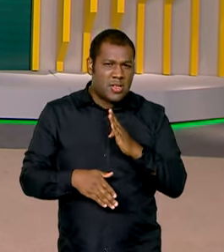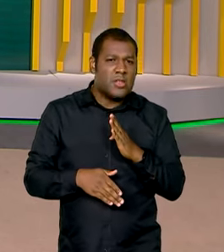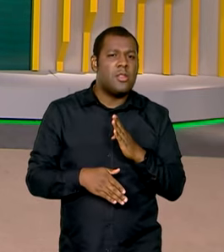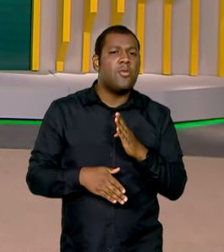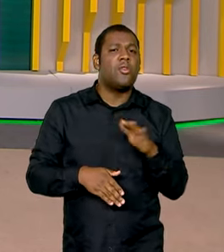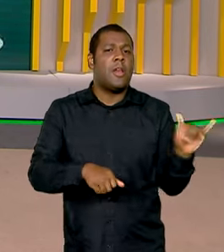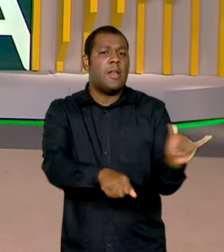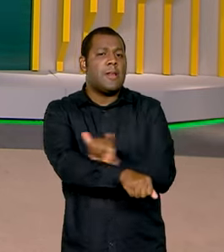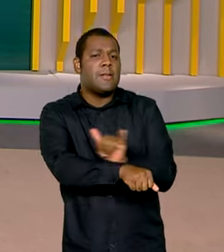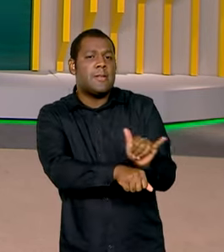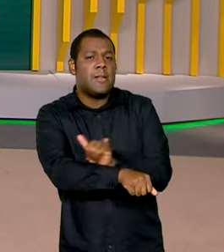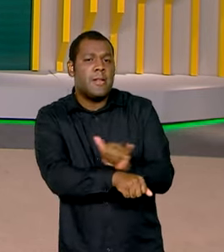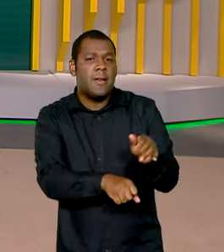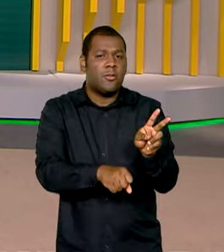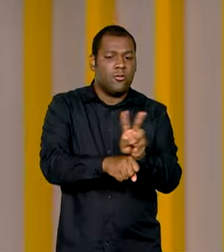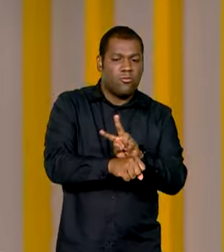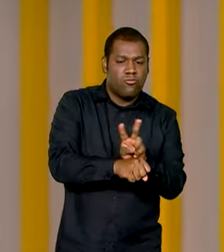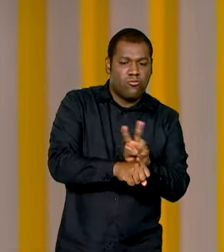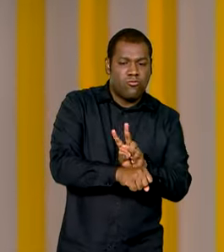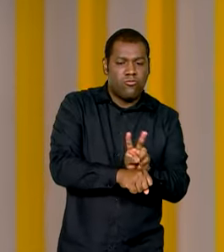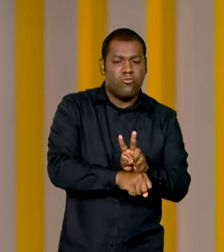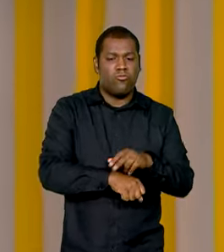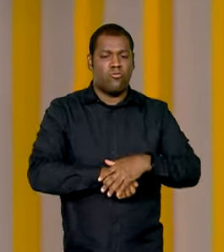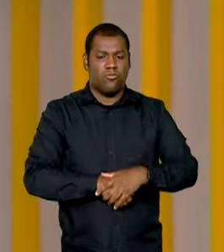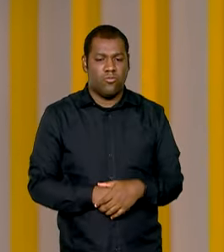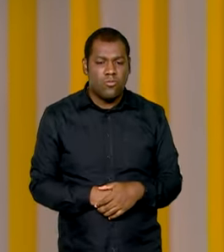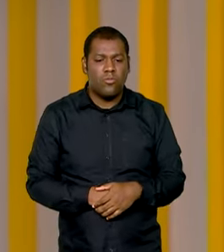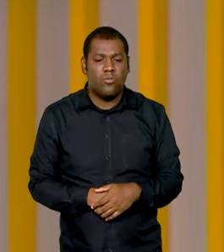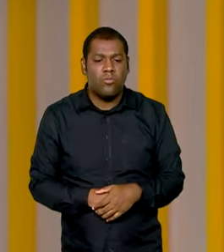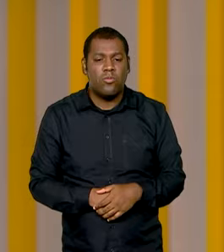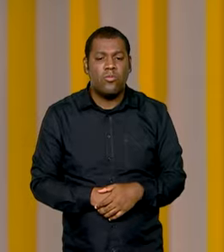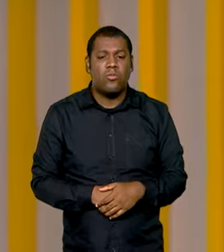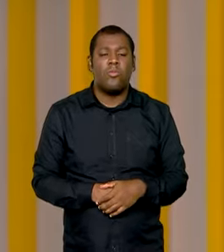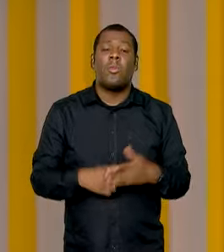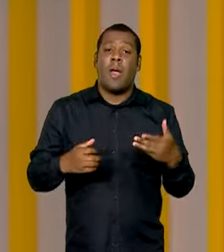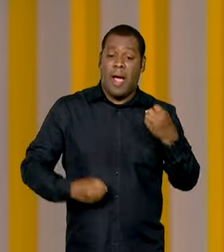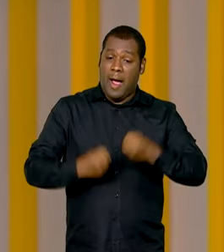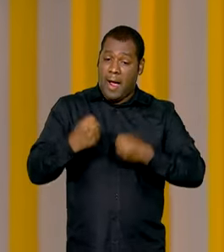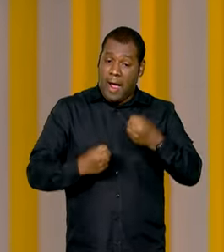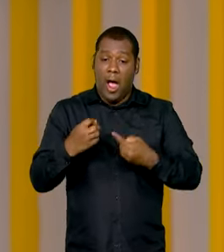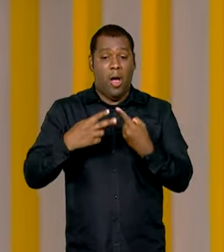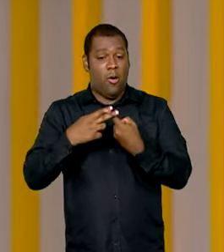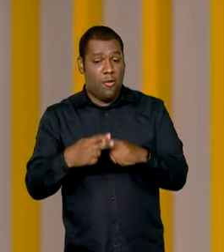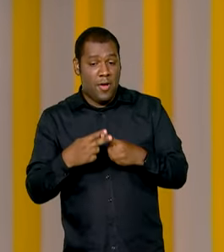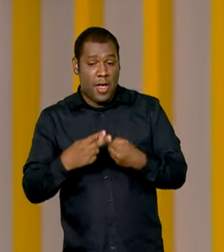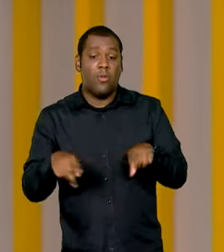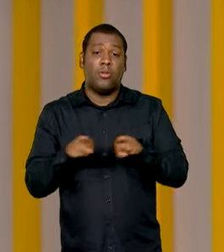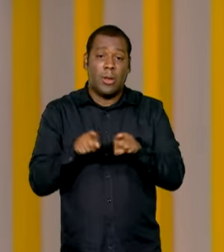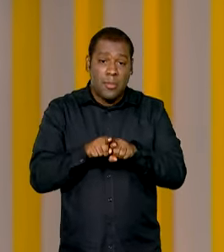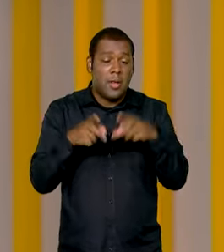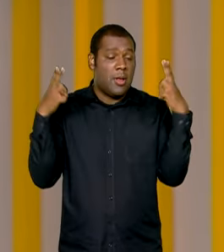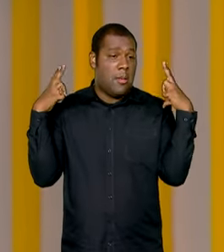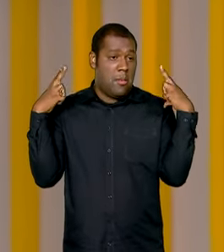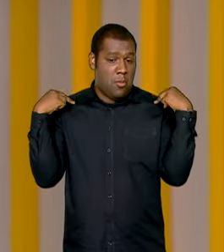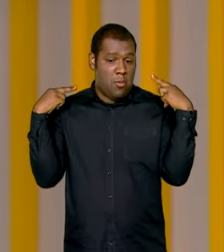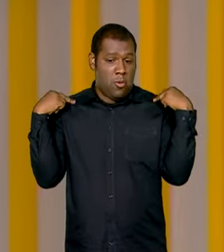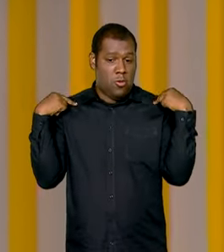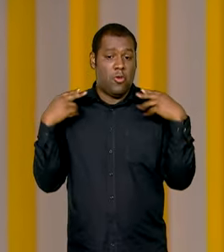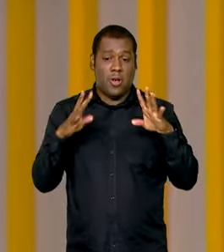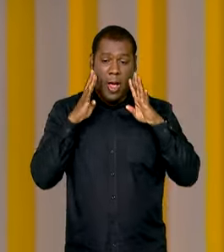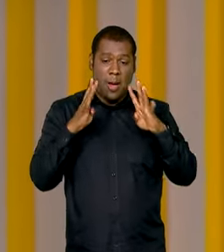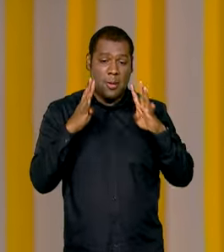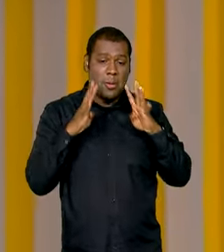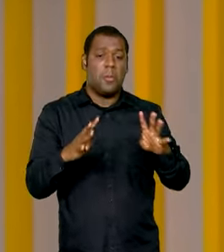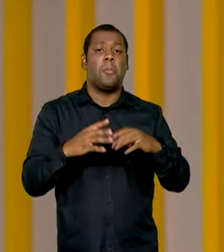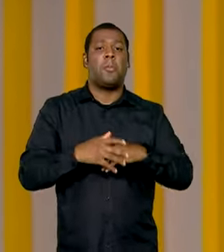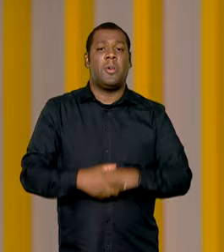Rodovida Carnaval. E além da manutenção do veículo e da atenção ao volante, a palavra de ordem você já sabe, não